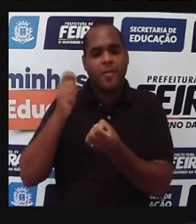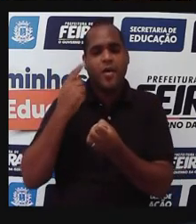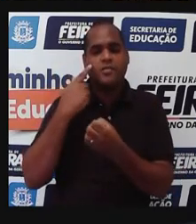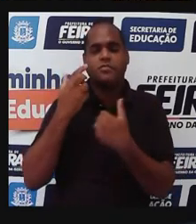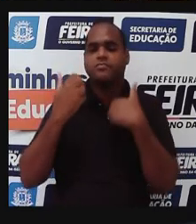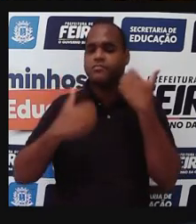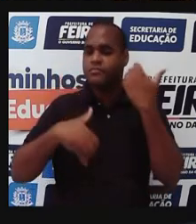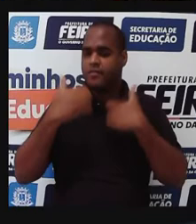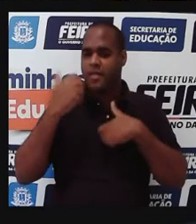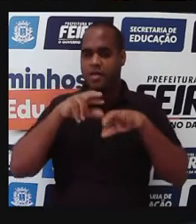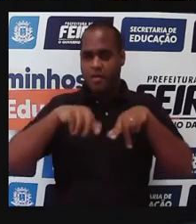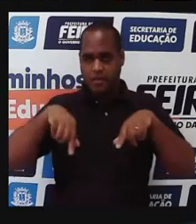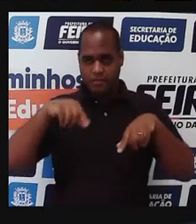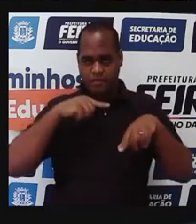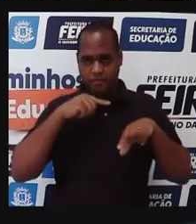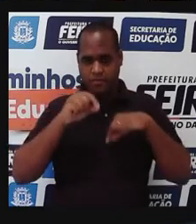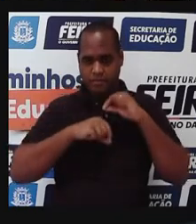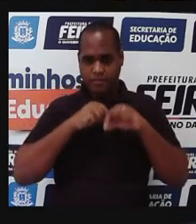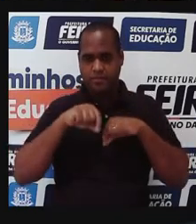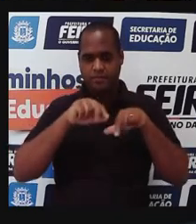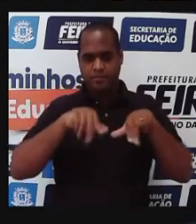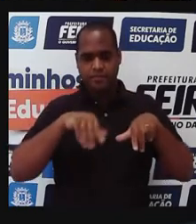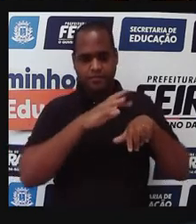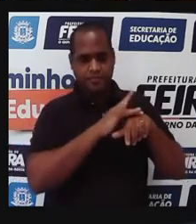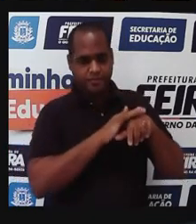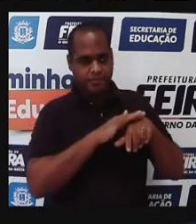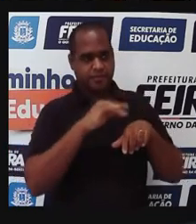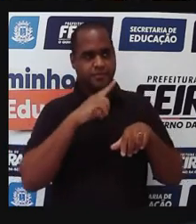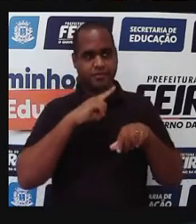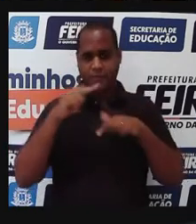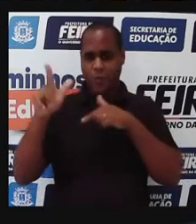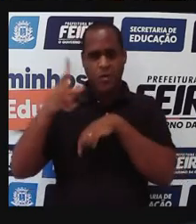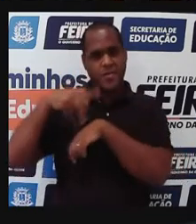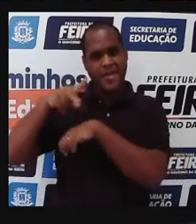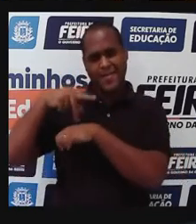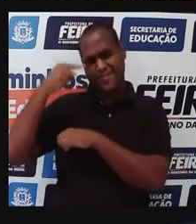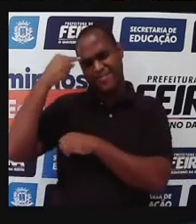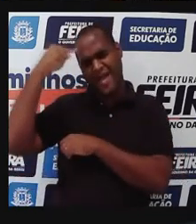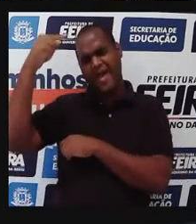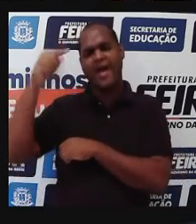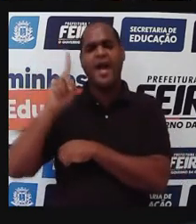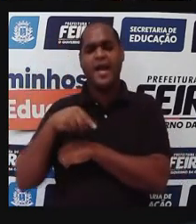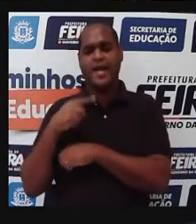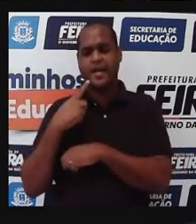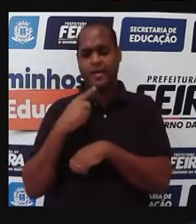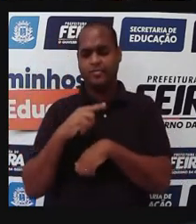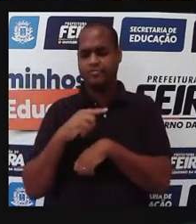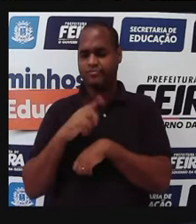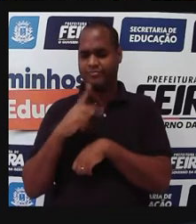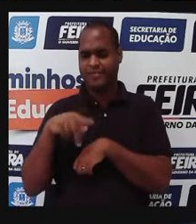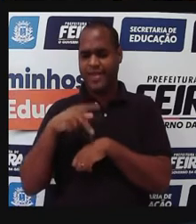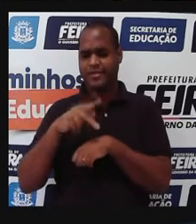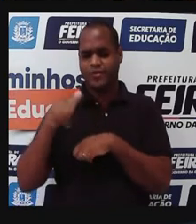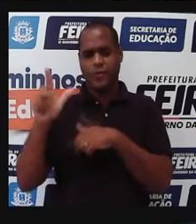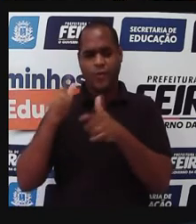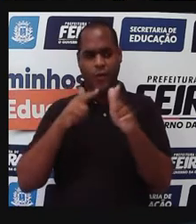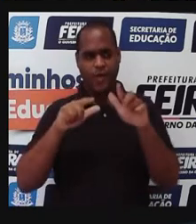debruçando, estudando essas doenças, que para outros países, para os países ricos, né, para